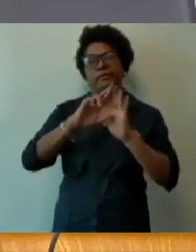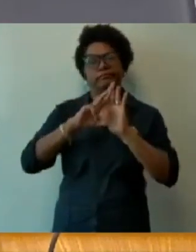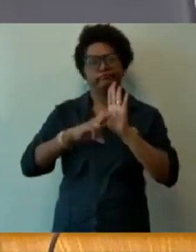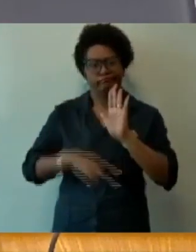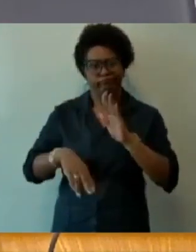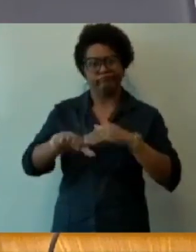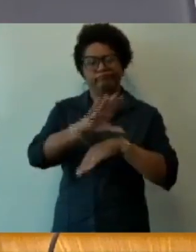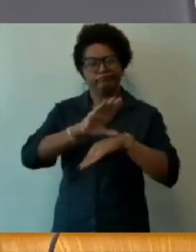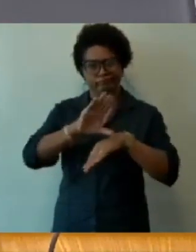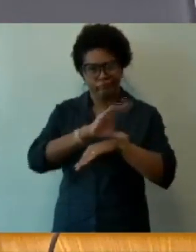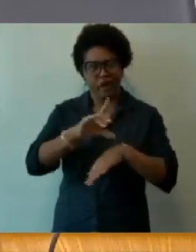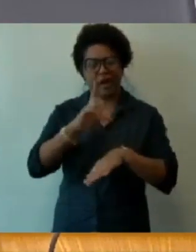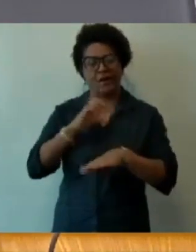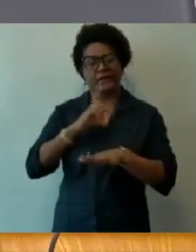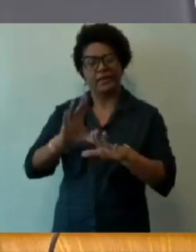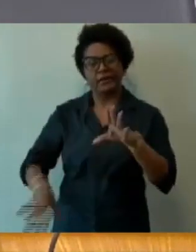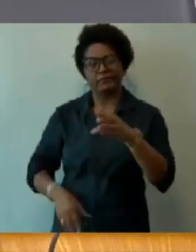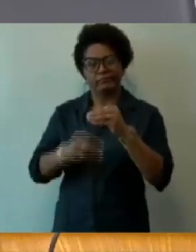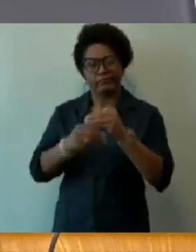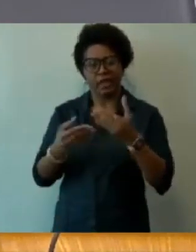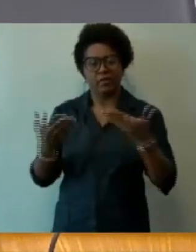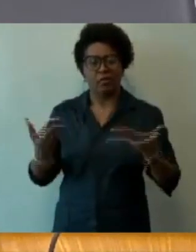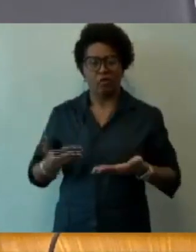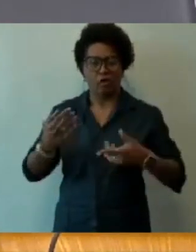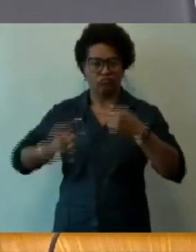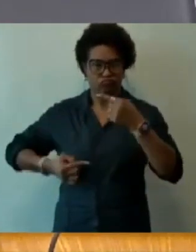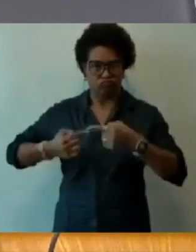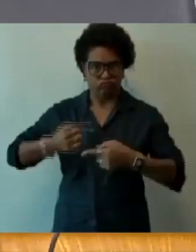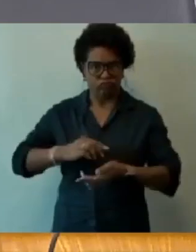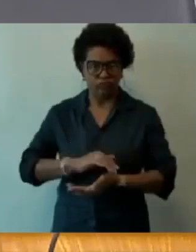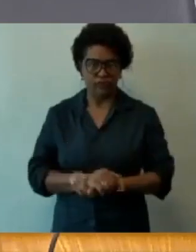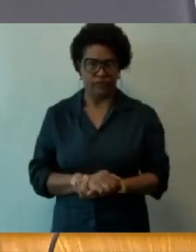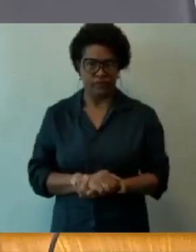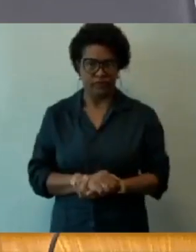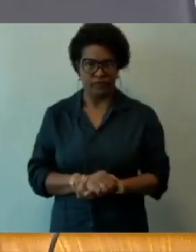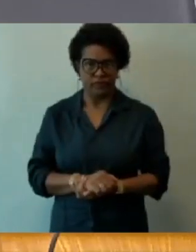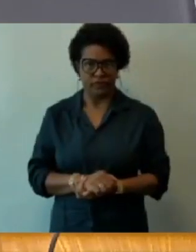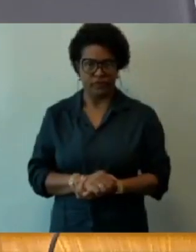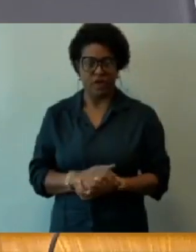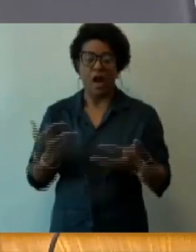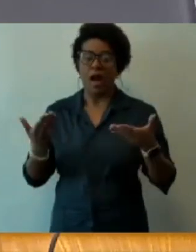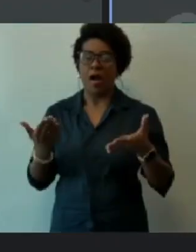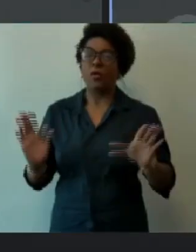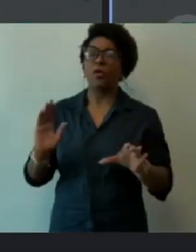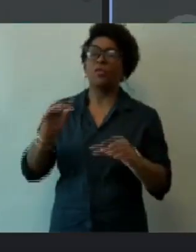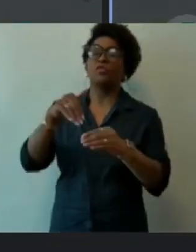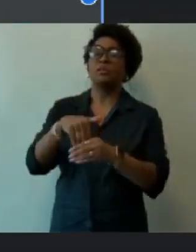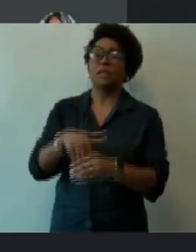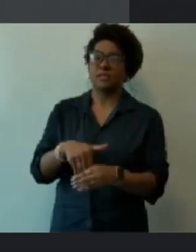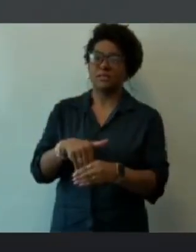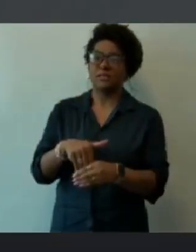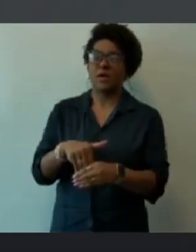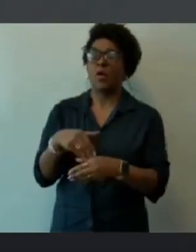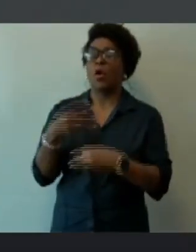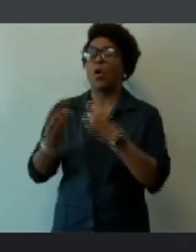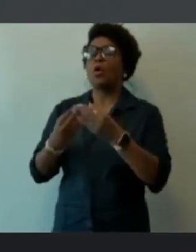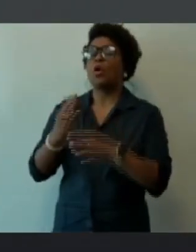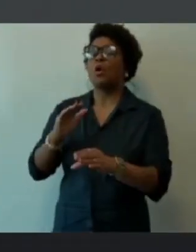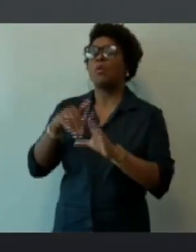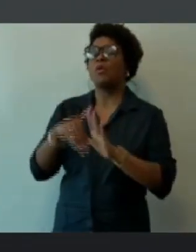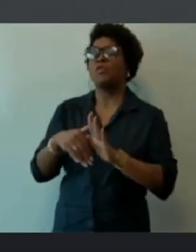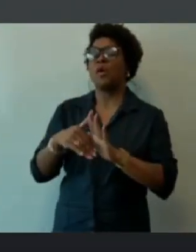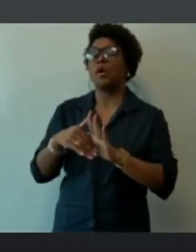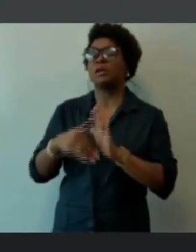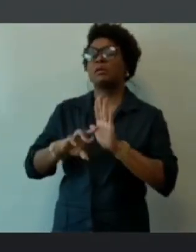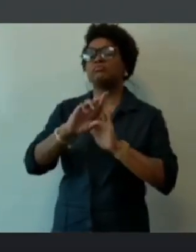emenda, eu levo para discussão, eu trago para a votação, como vota o relator Irlan Melo, com o meu parecer.